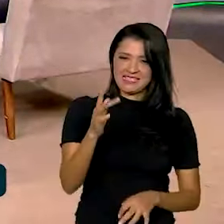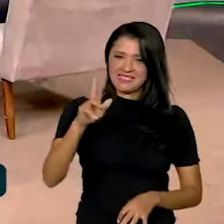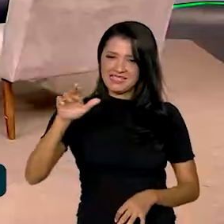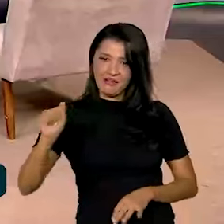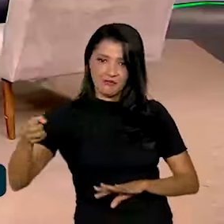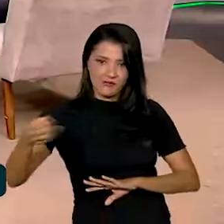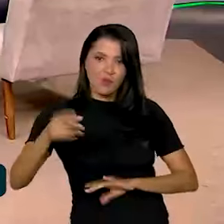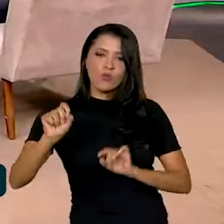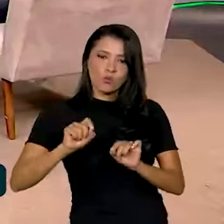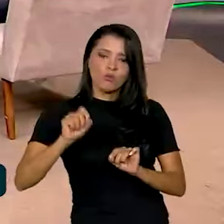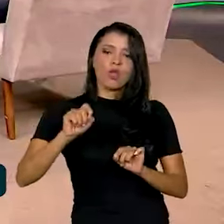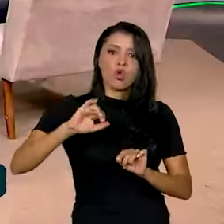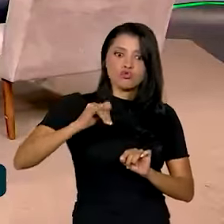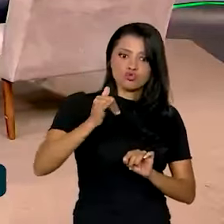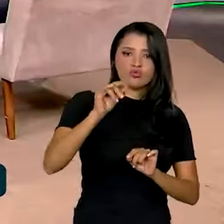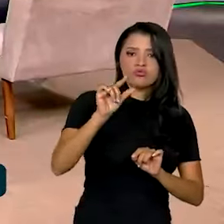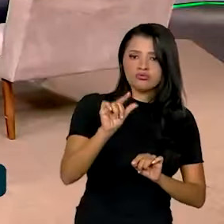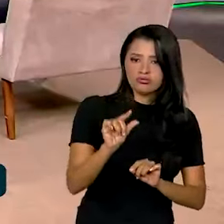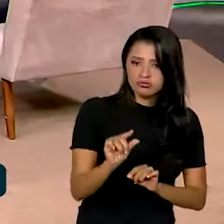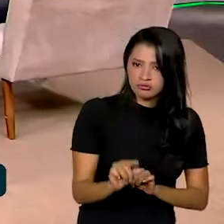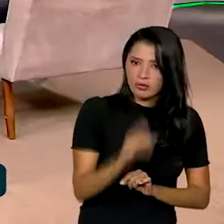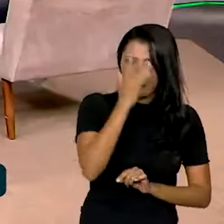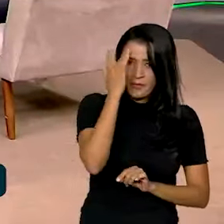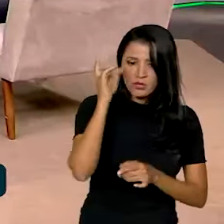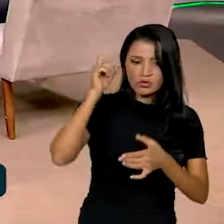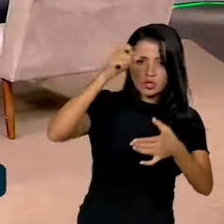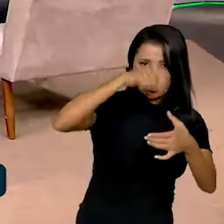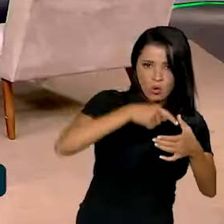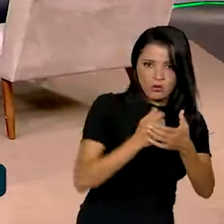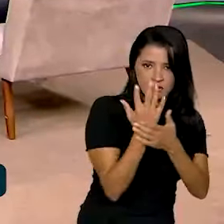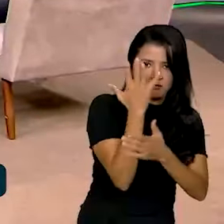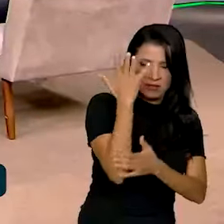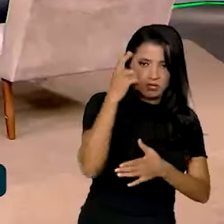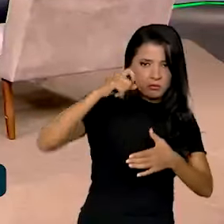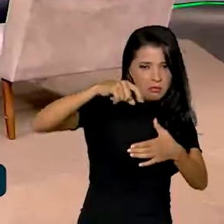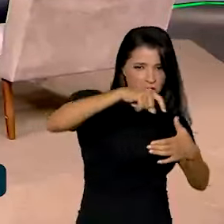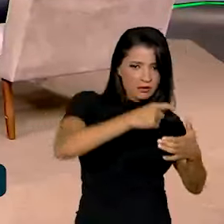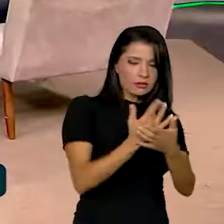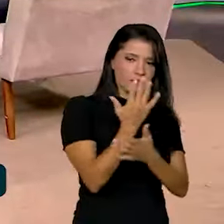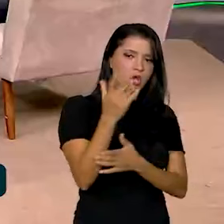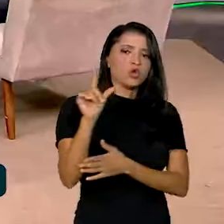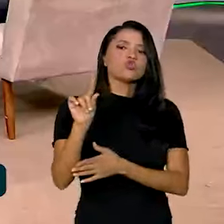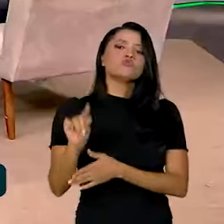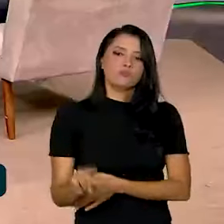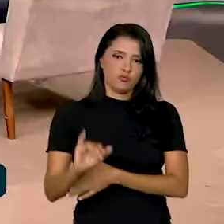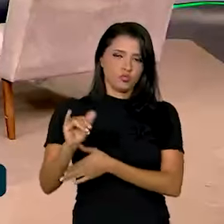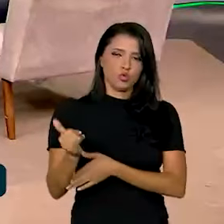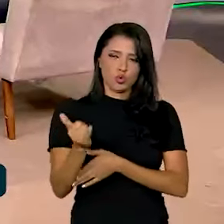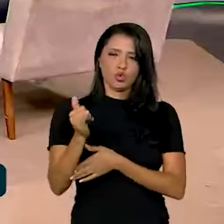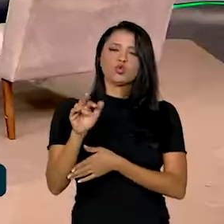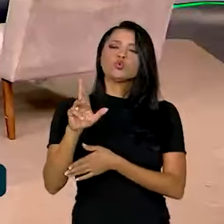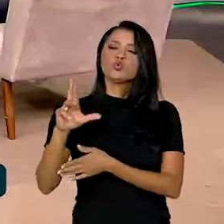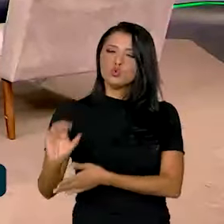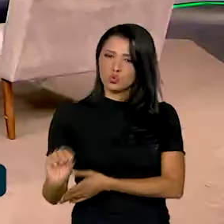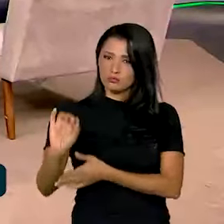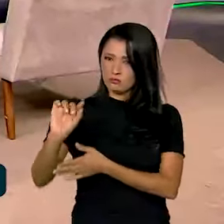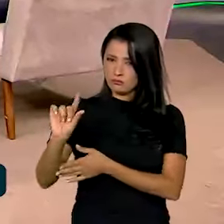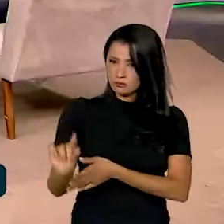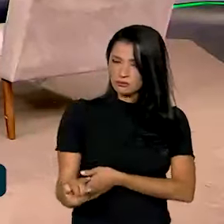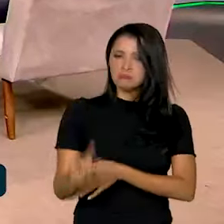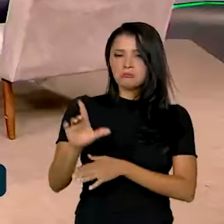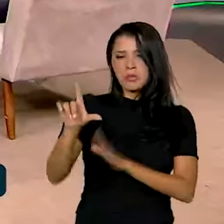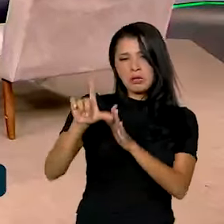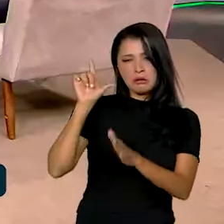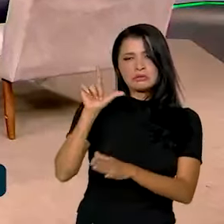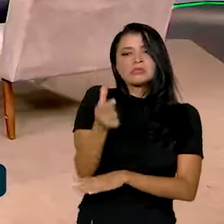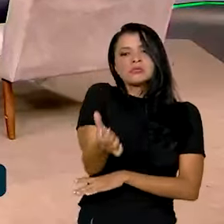foi de diminuir os juros. Quem produzir alimentos tem um juro menor. Então, o juro que era de